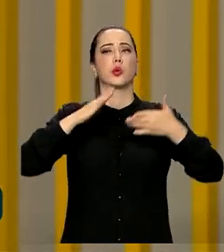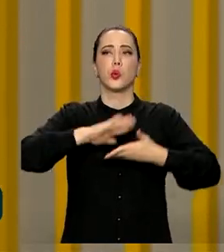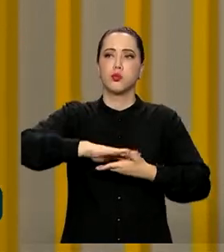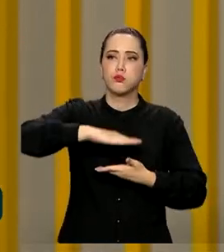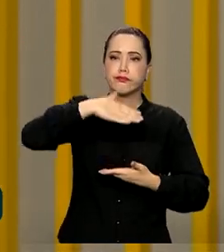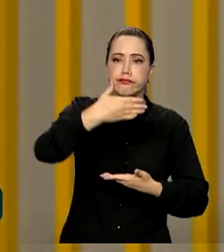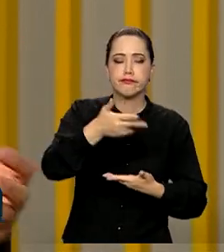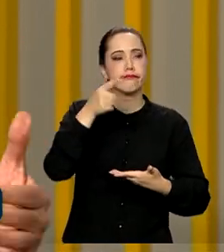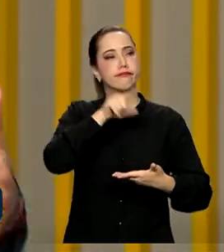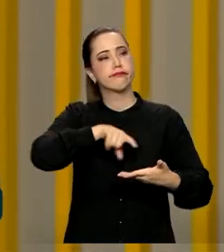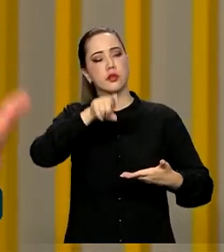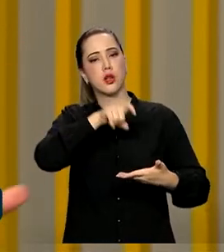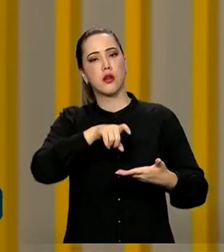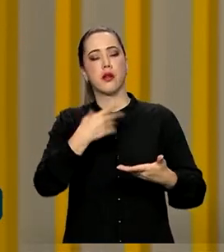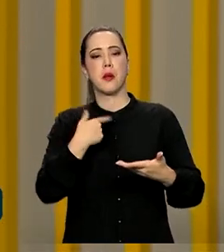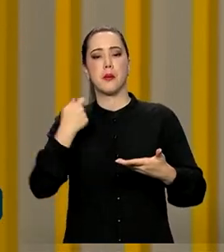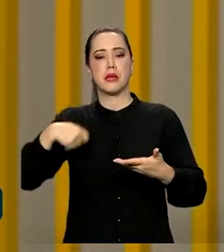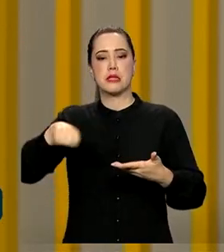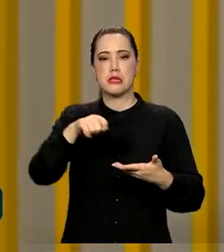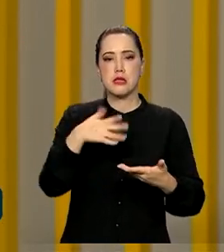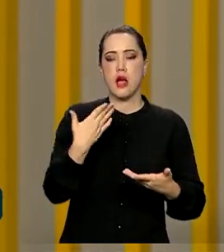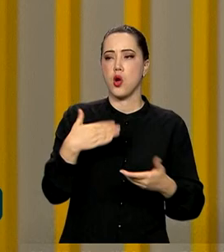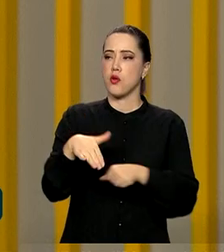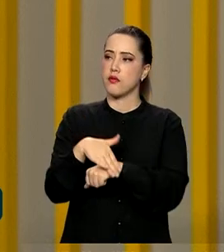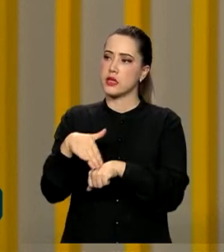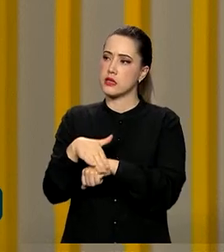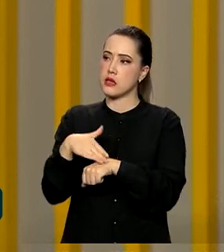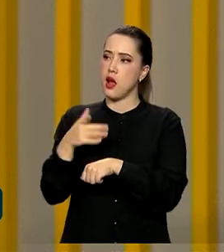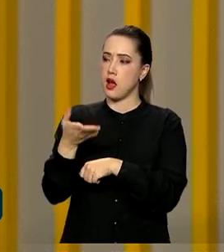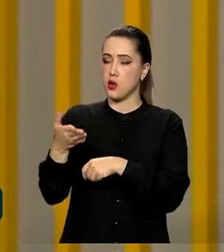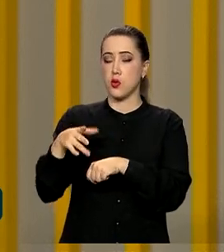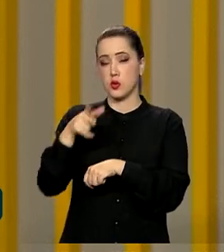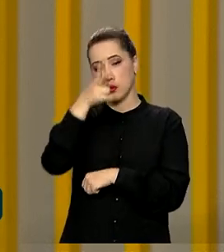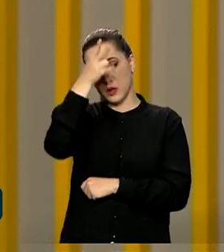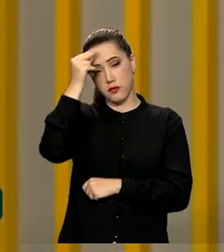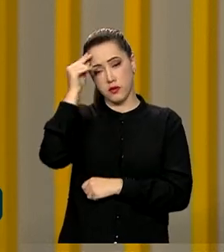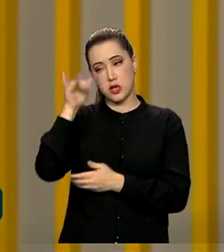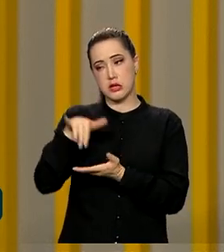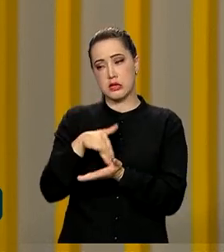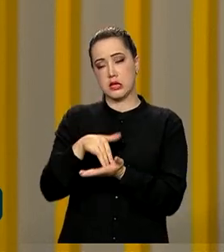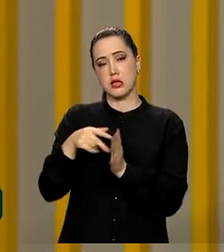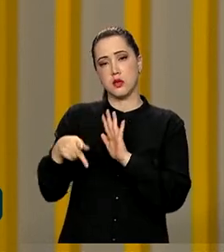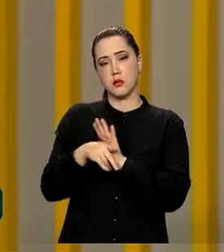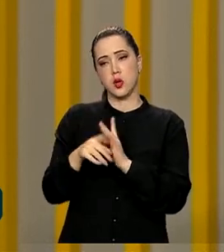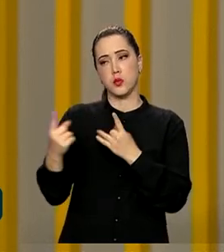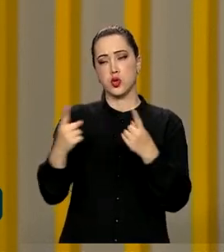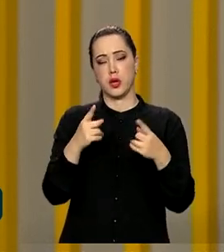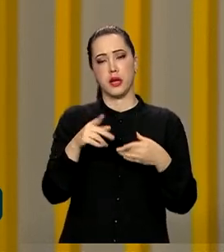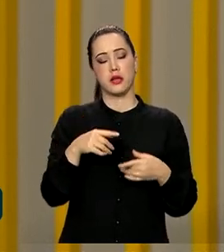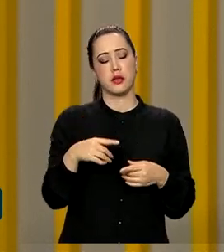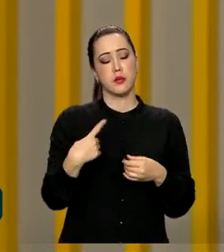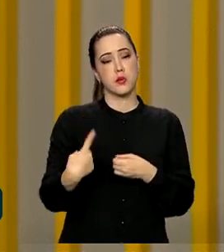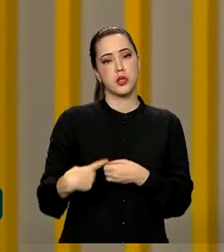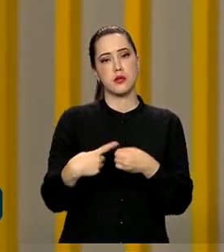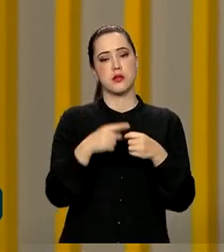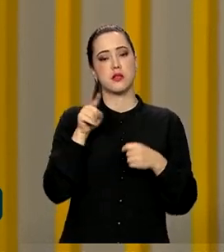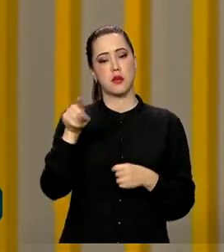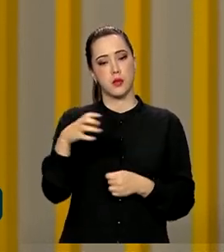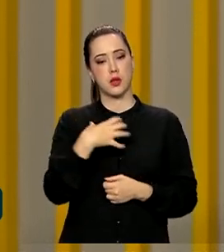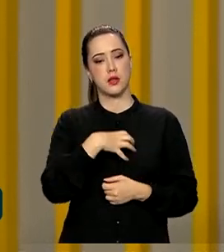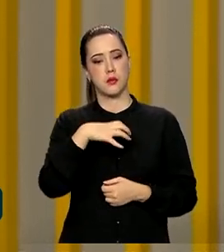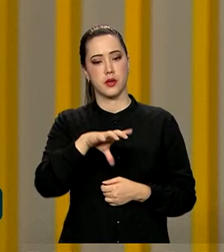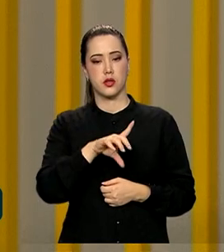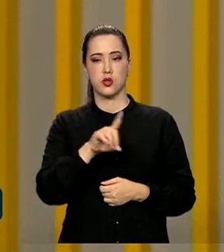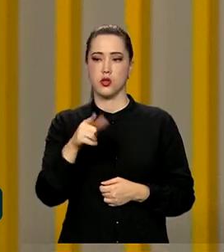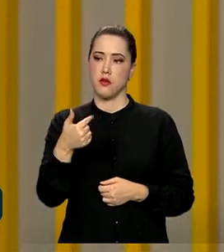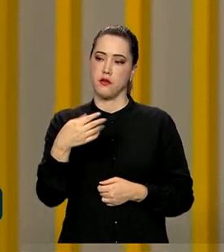um box para atender os prefeitos e prefeitas, e também os secretários municipais lá na Bahia, lá em Salvador, no dia